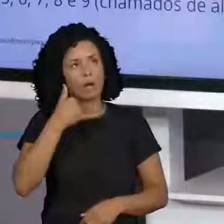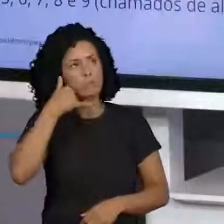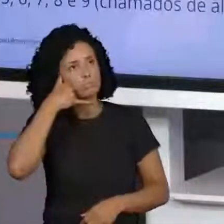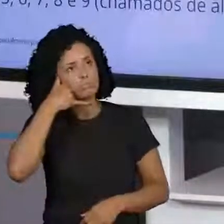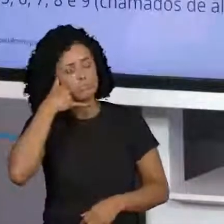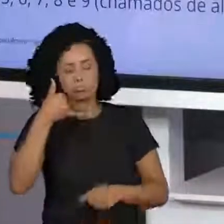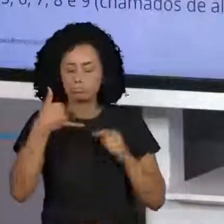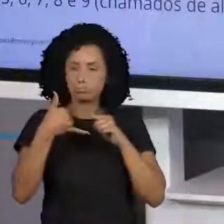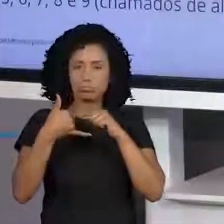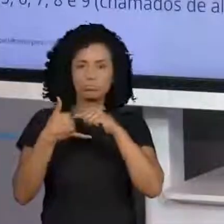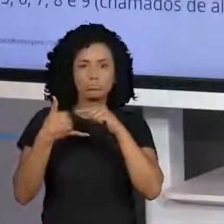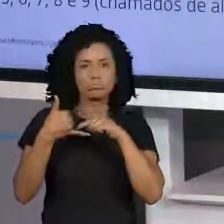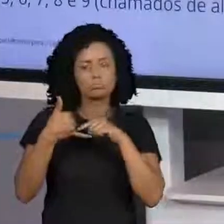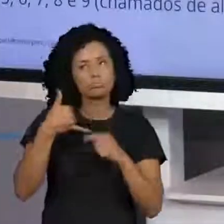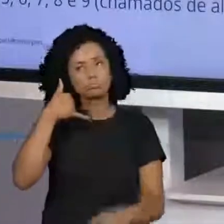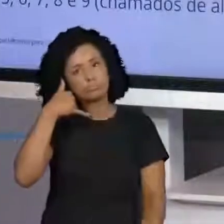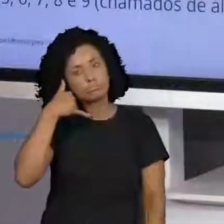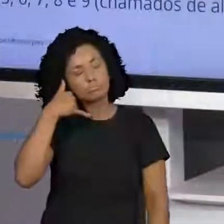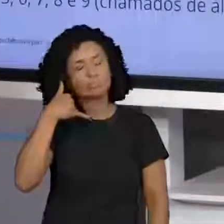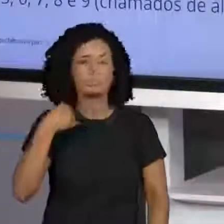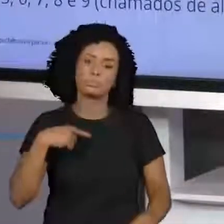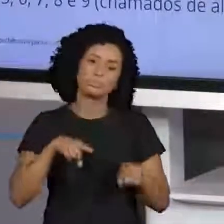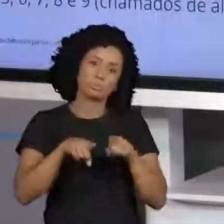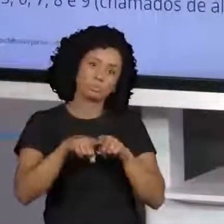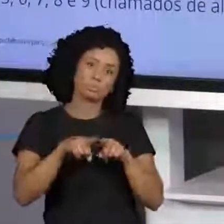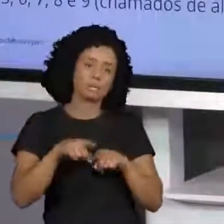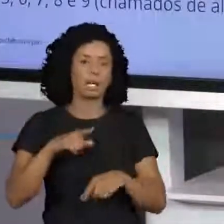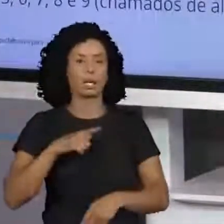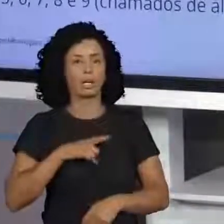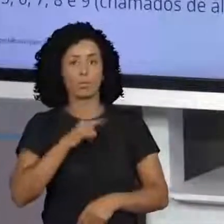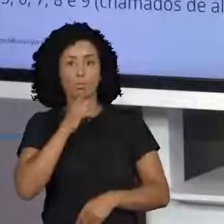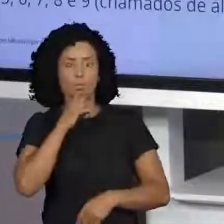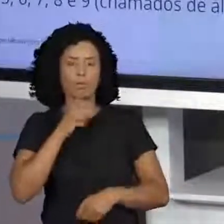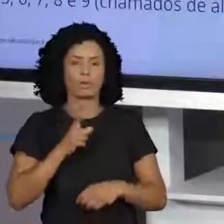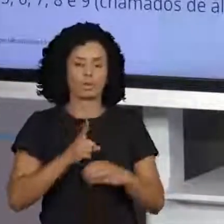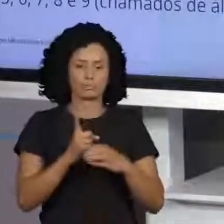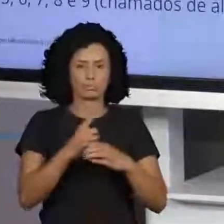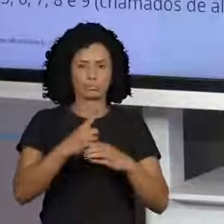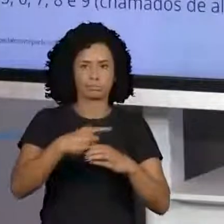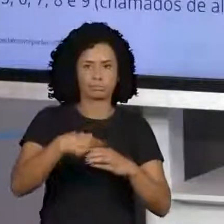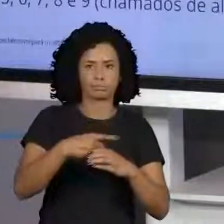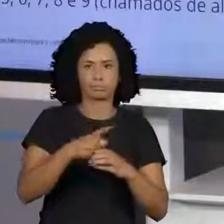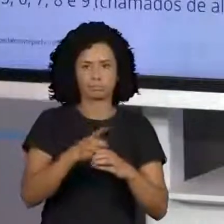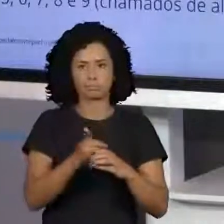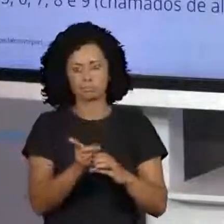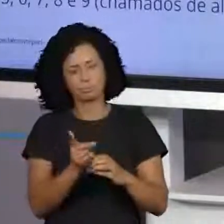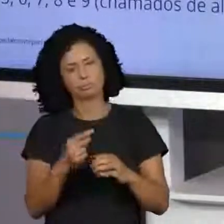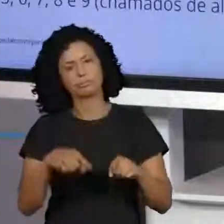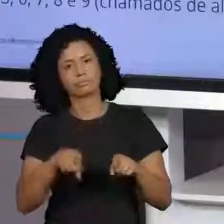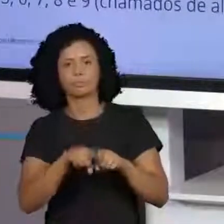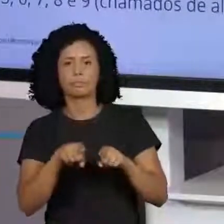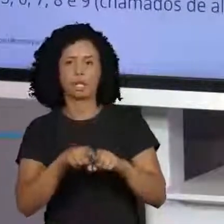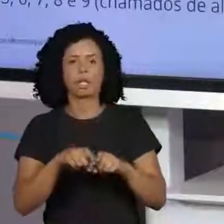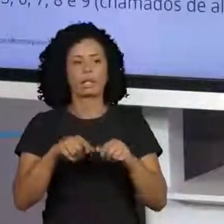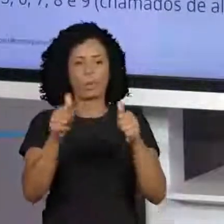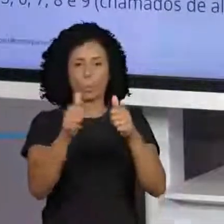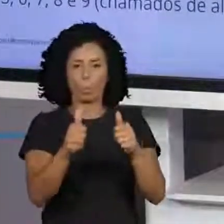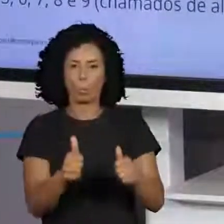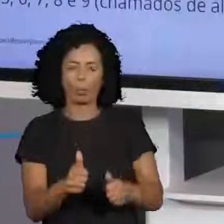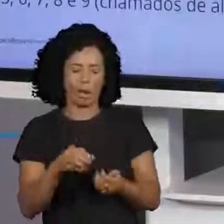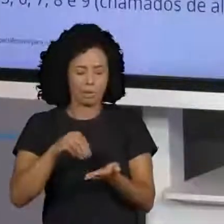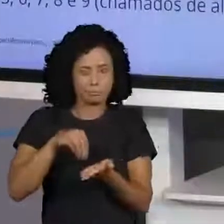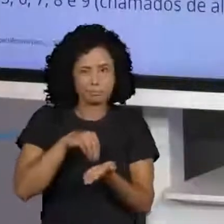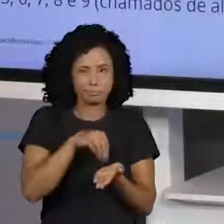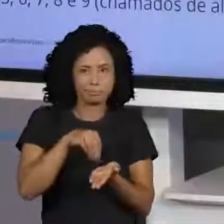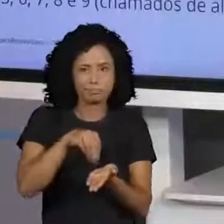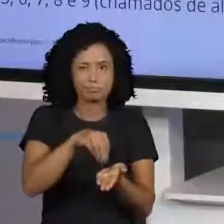localização, você tem ali as coordenadas, as linhas, as colunas, para você se localizar aí no mapa. A